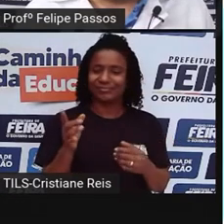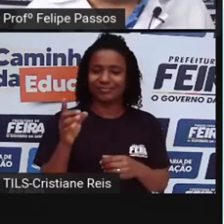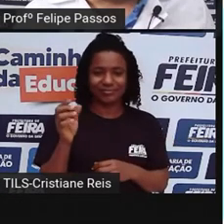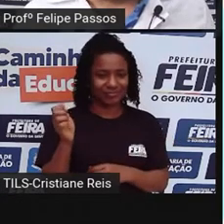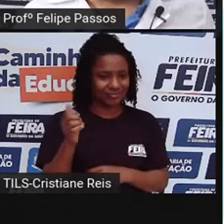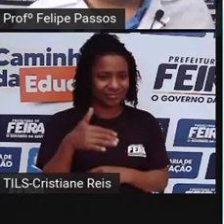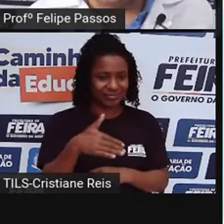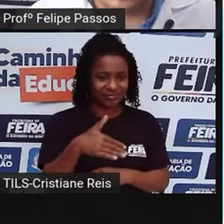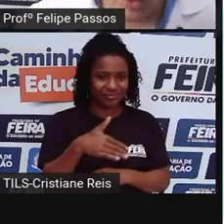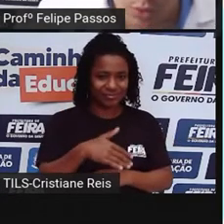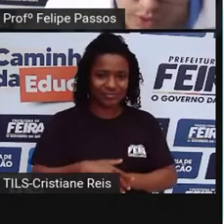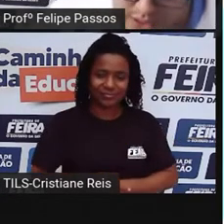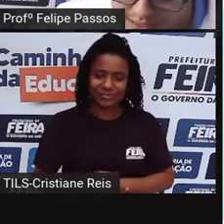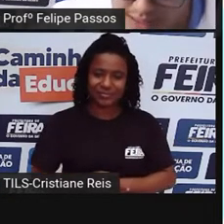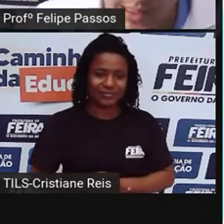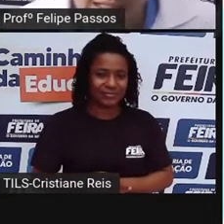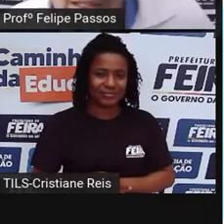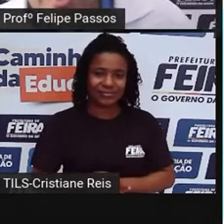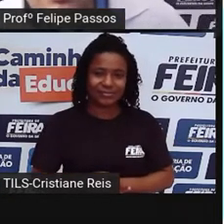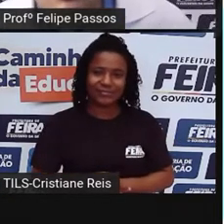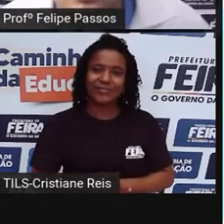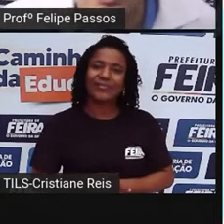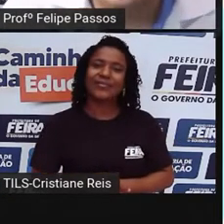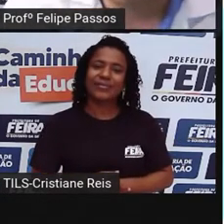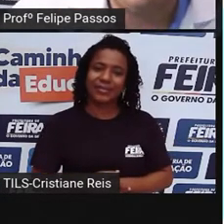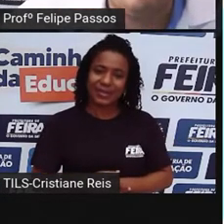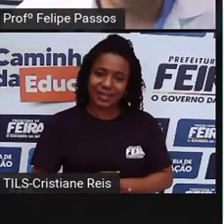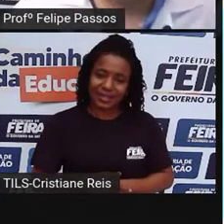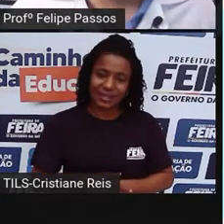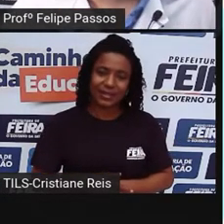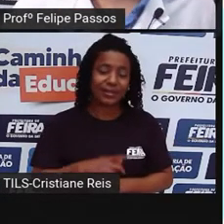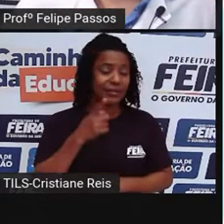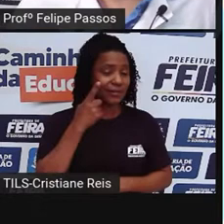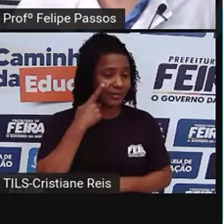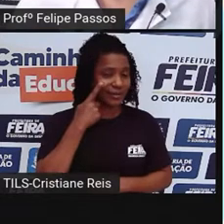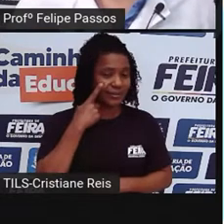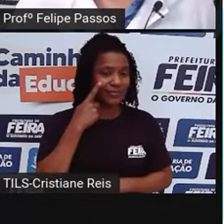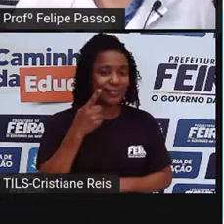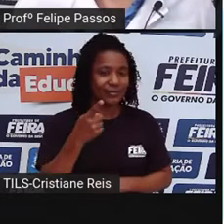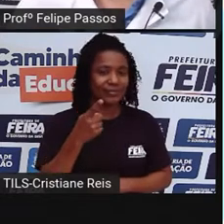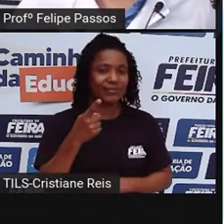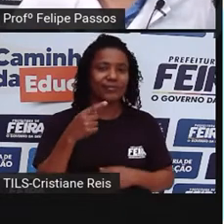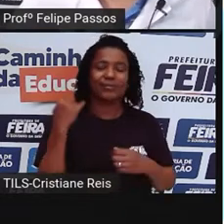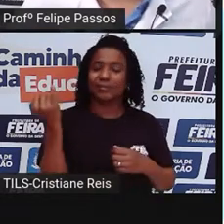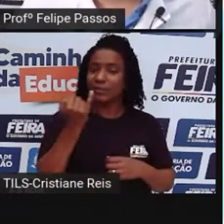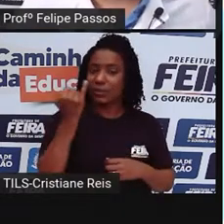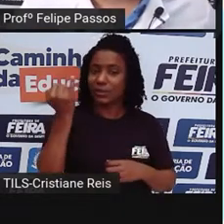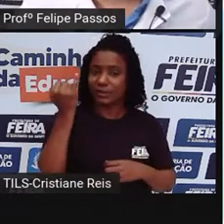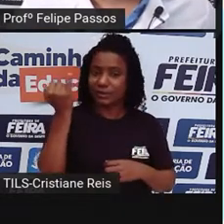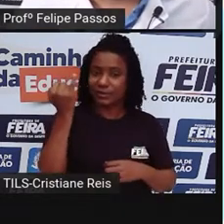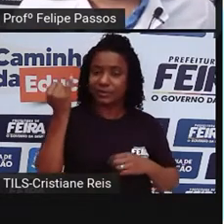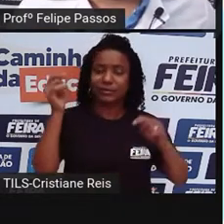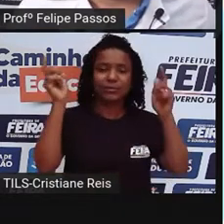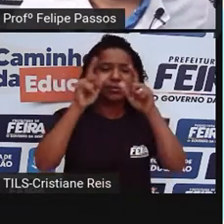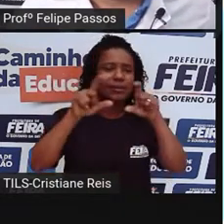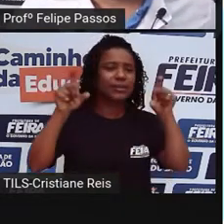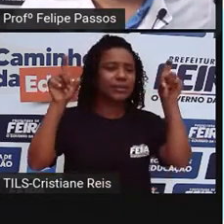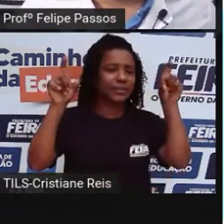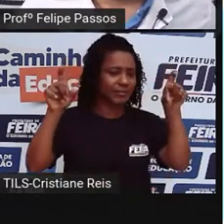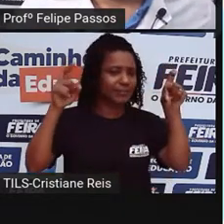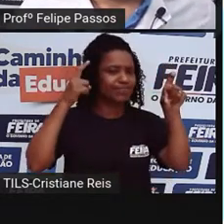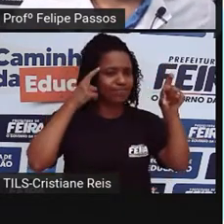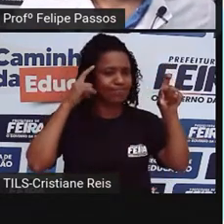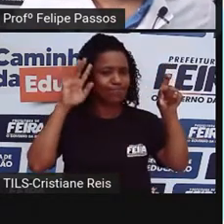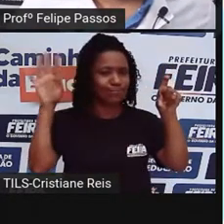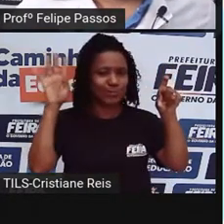Bom, e aí surge a necessidade de se discutir um tema, que é a mobilidade urbana. Já ouviu falar?